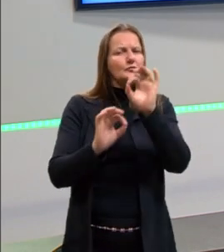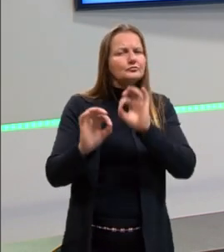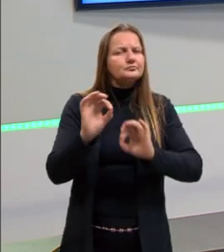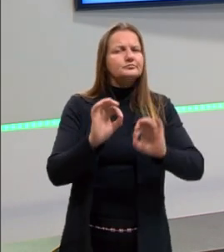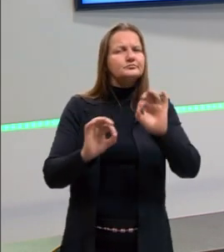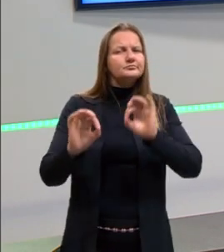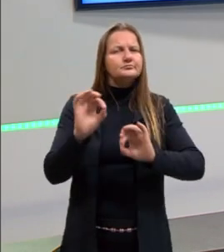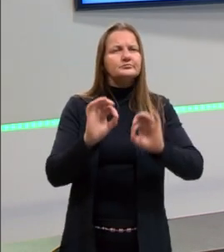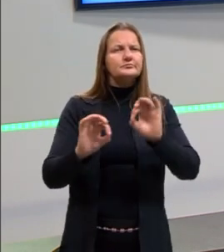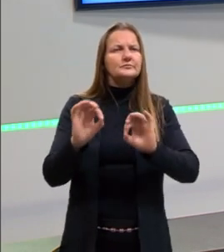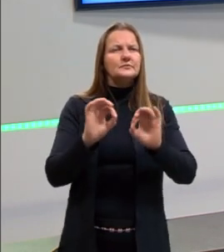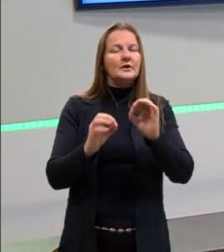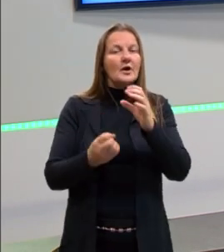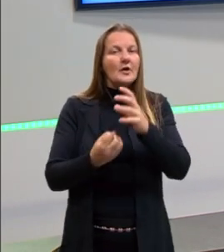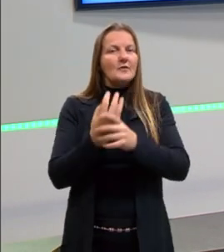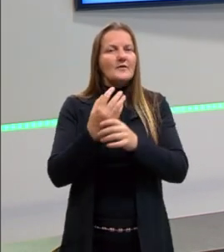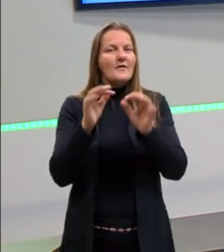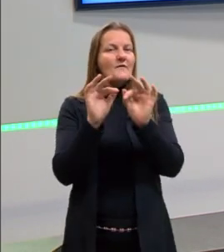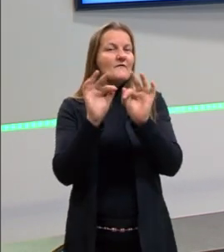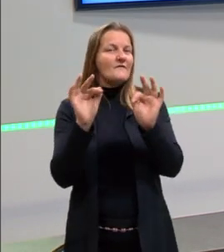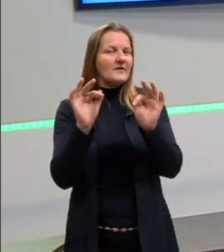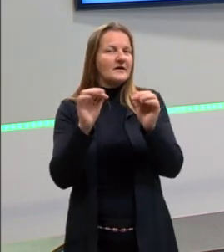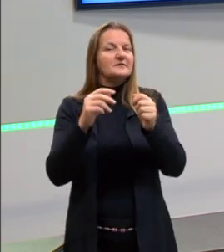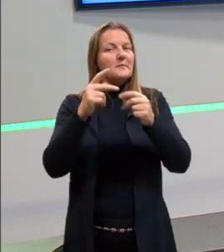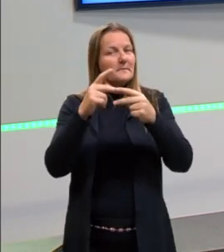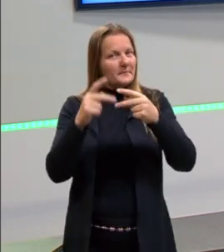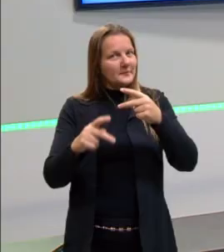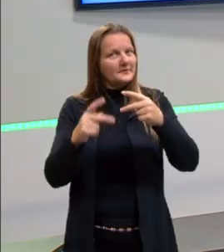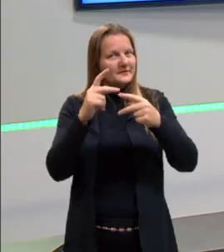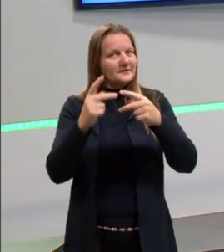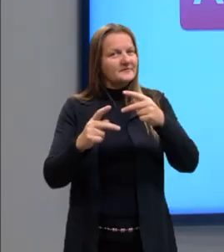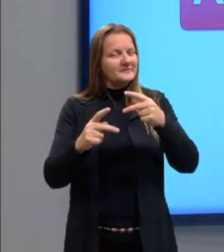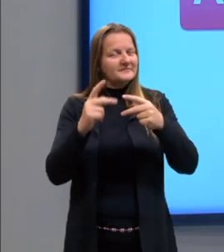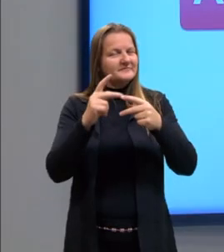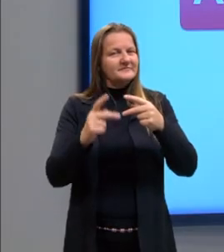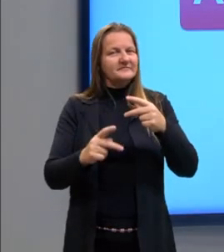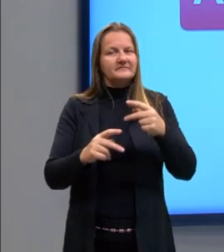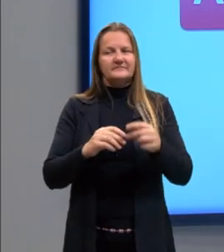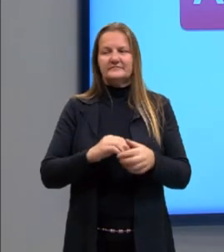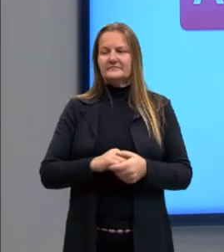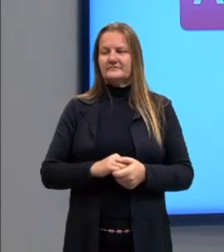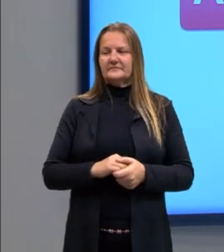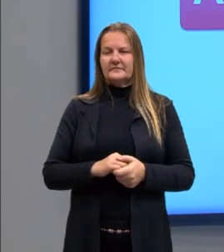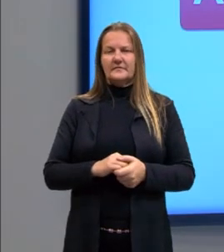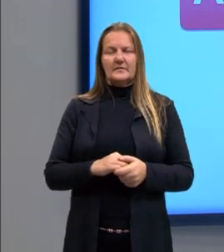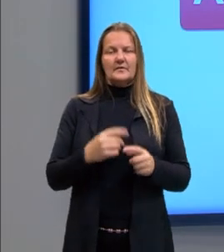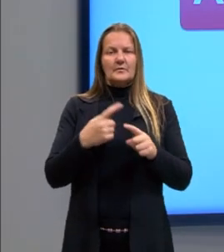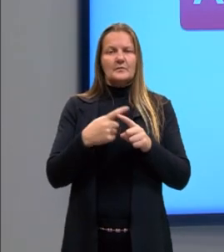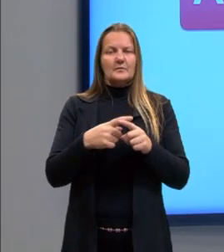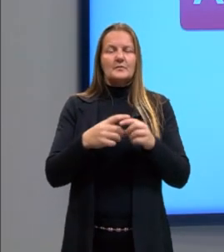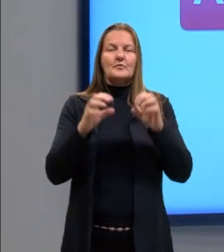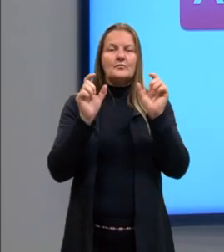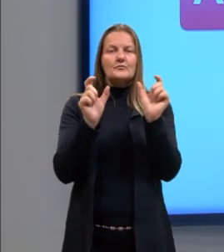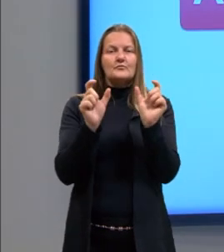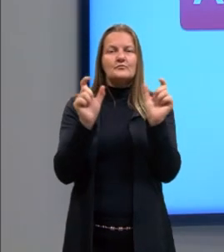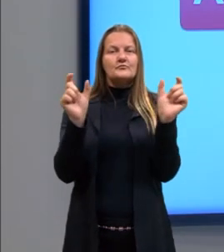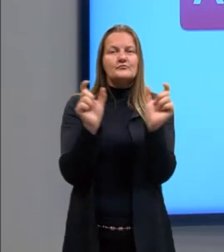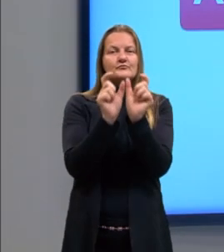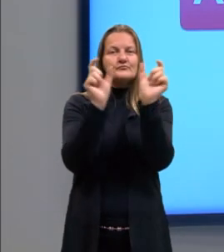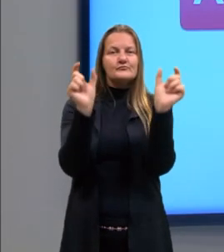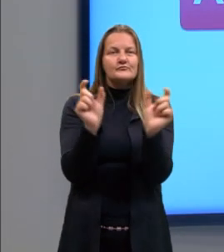de certa forma, vão formar proteínas, que é como se fossem as palavras formando frases.